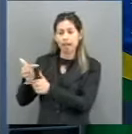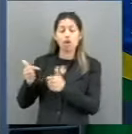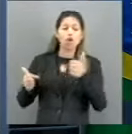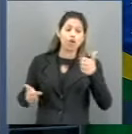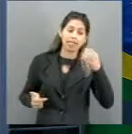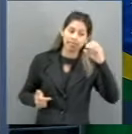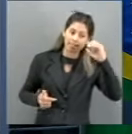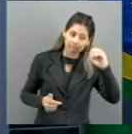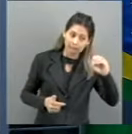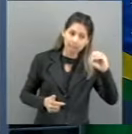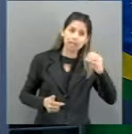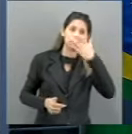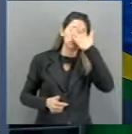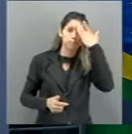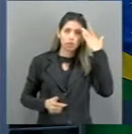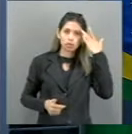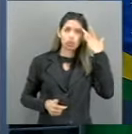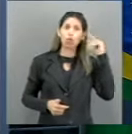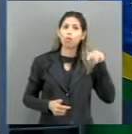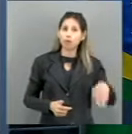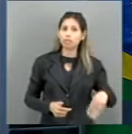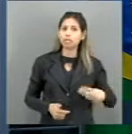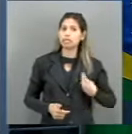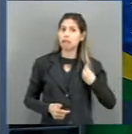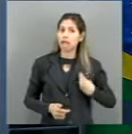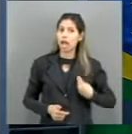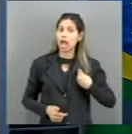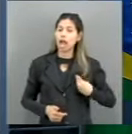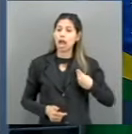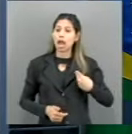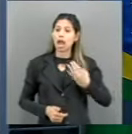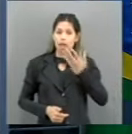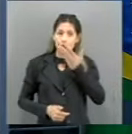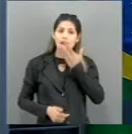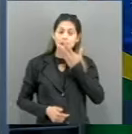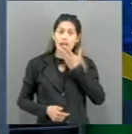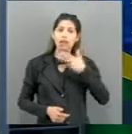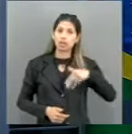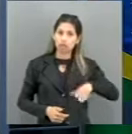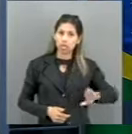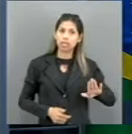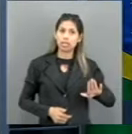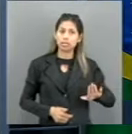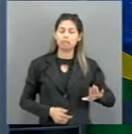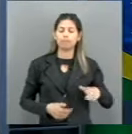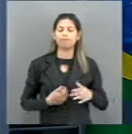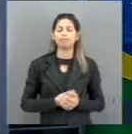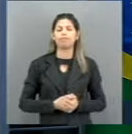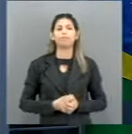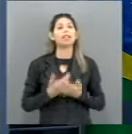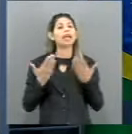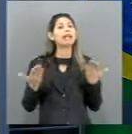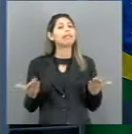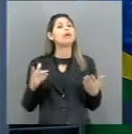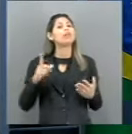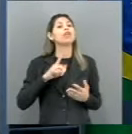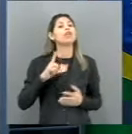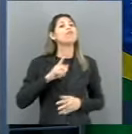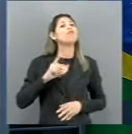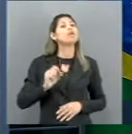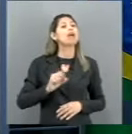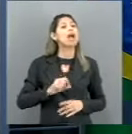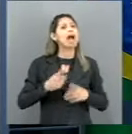grave ainda. Cenário triste, claro, revoltante. A imprensa nacional toda deu. Ataque aos direitos humanos, à lei